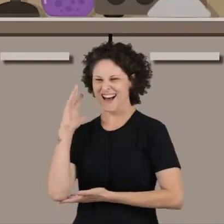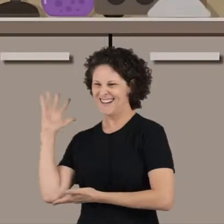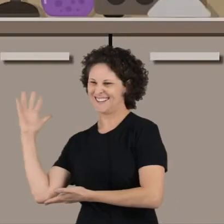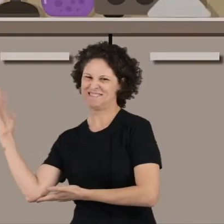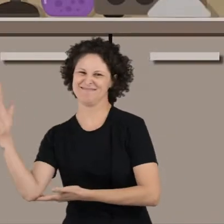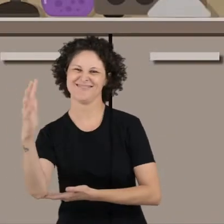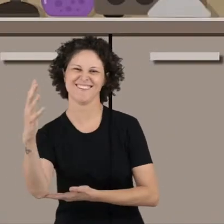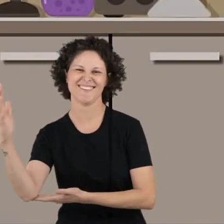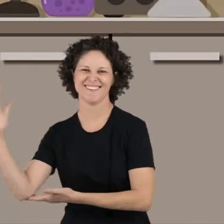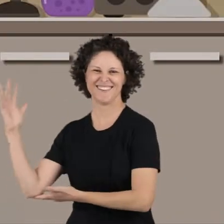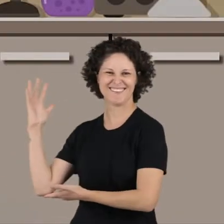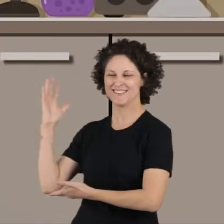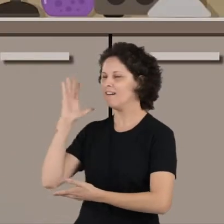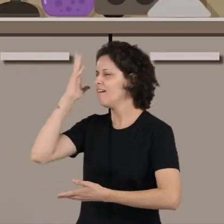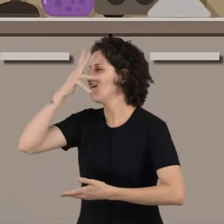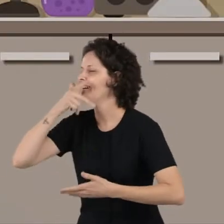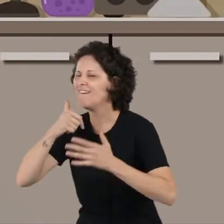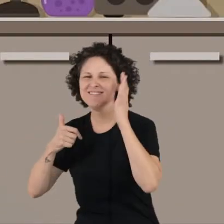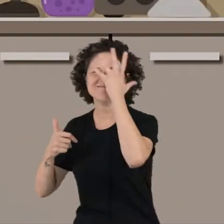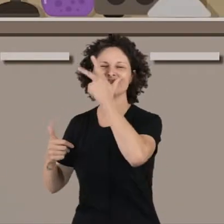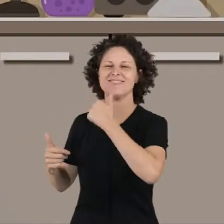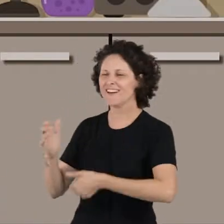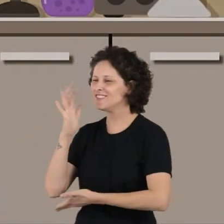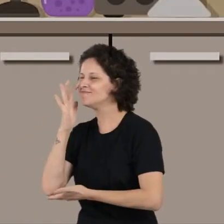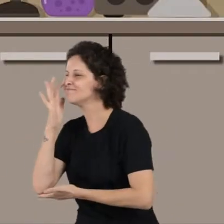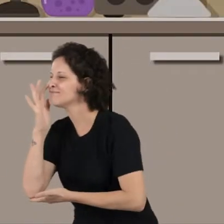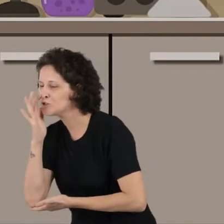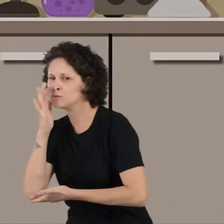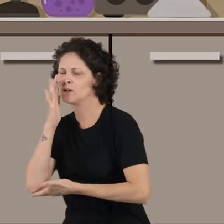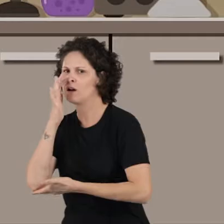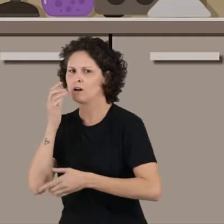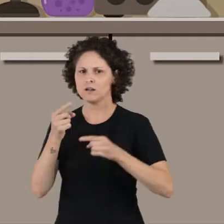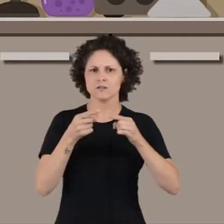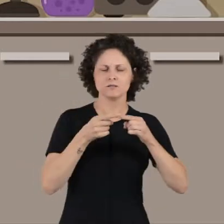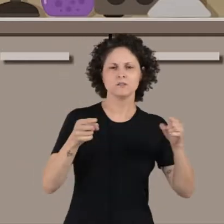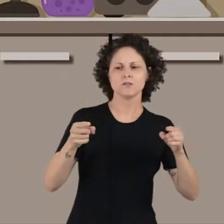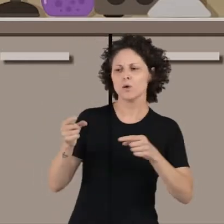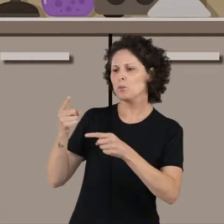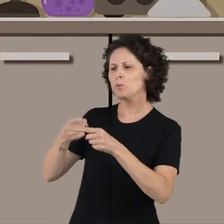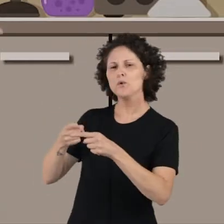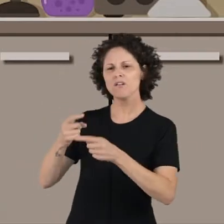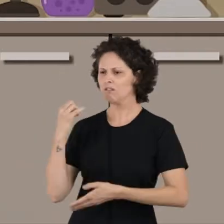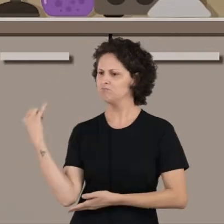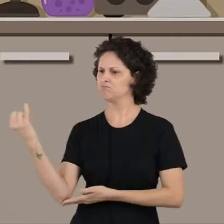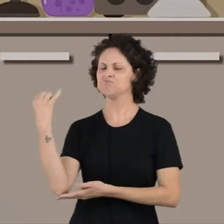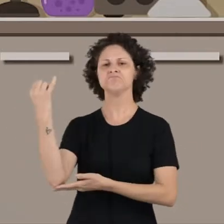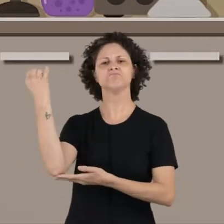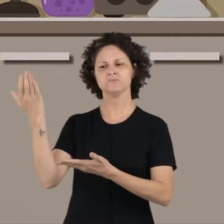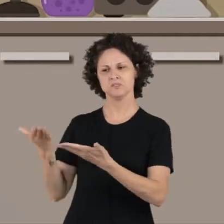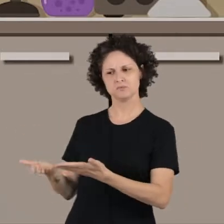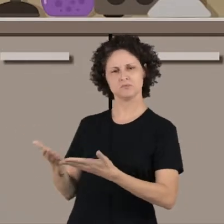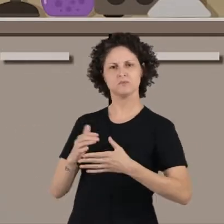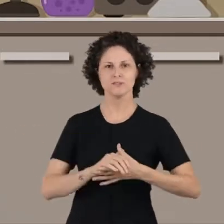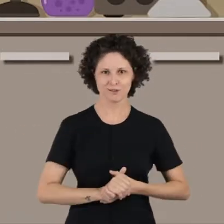Ah, natureza! Eu não me canso de admirar. Se não fossem as florestas, provavelmente estaríamos fritos. Mas, você sabe